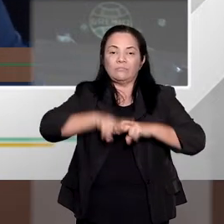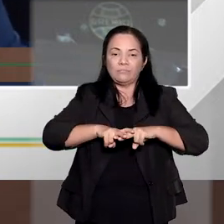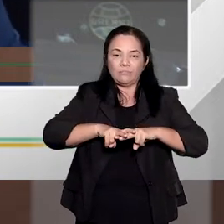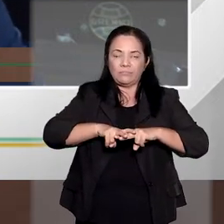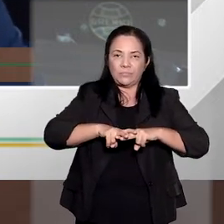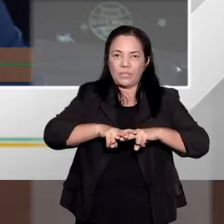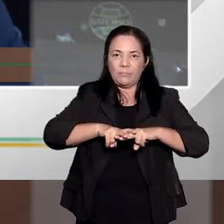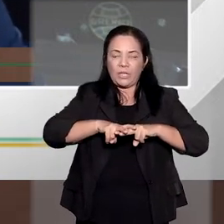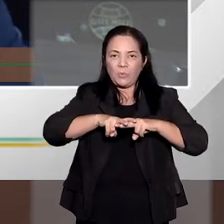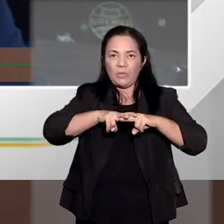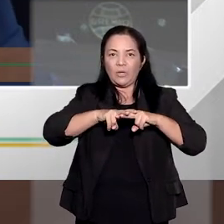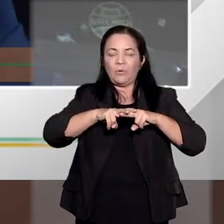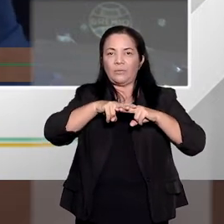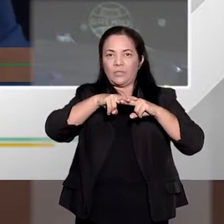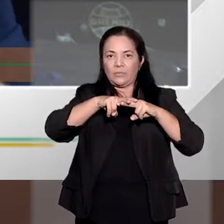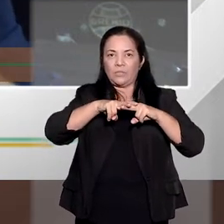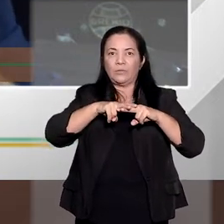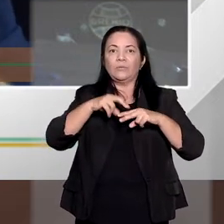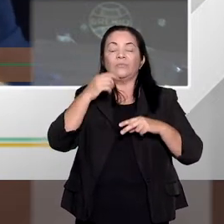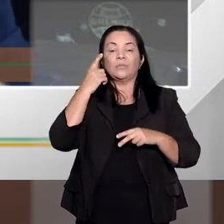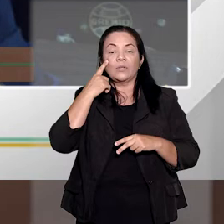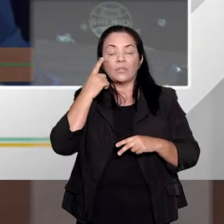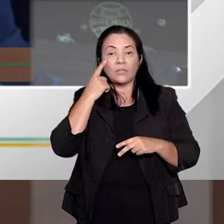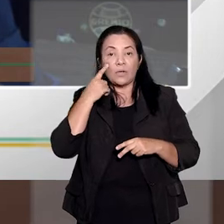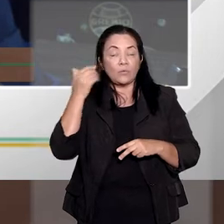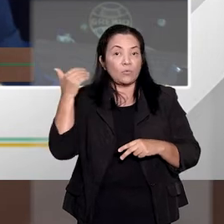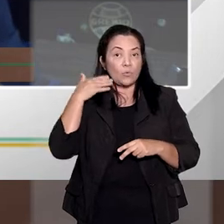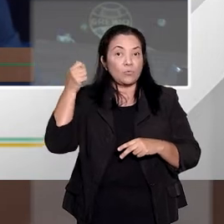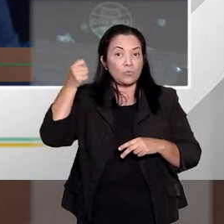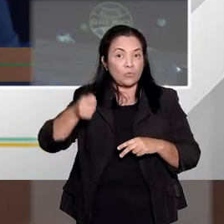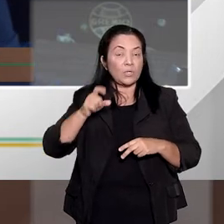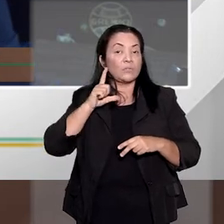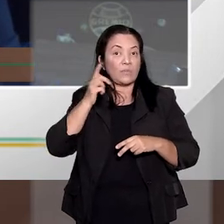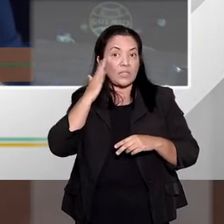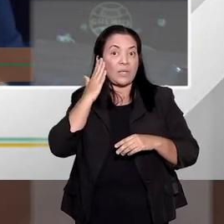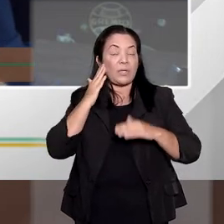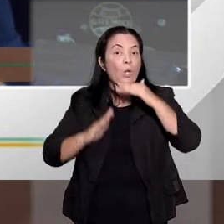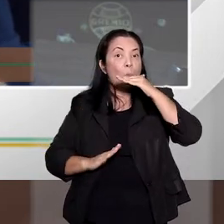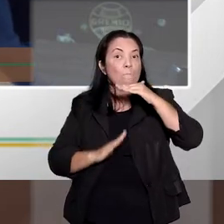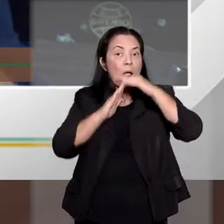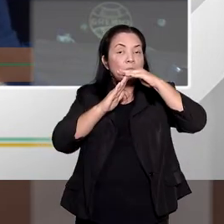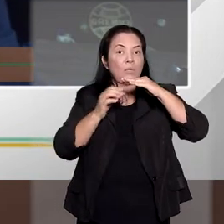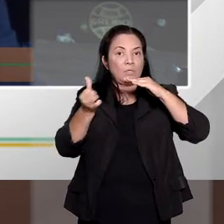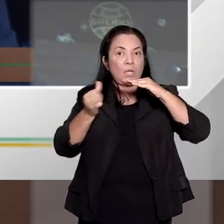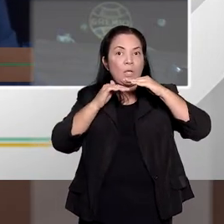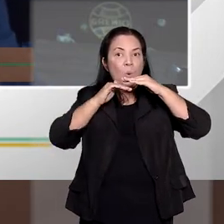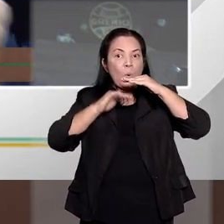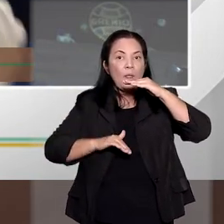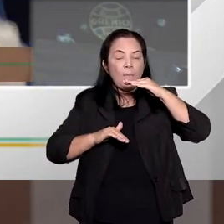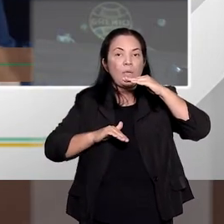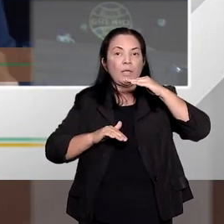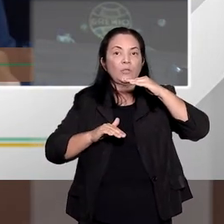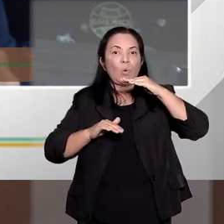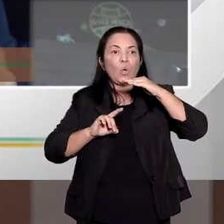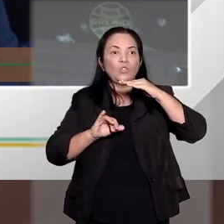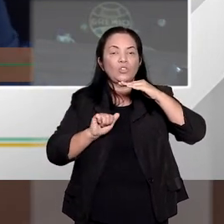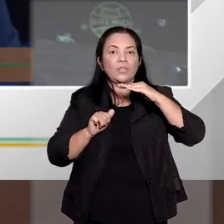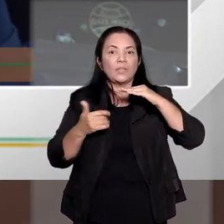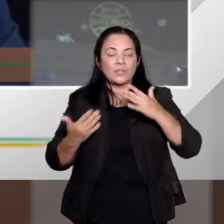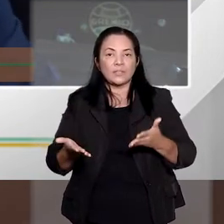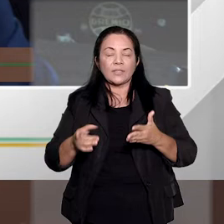pena definitiva em quatro anos. Então, o limite de juiz é sempre no grau de